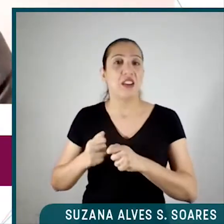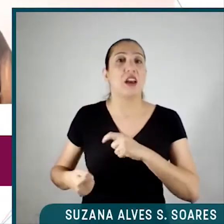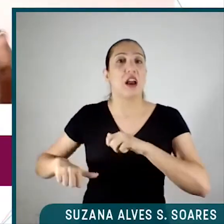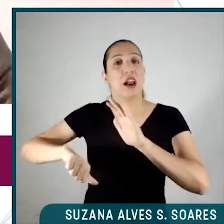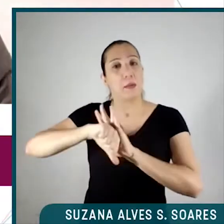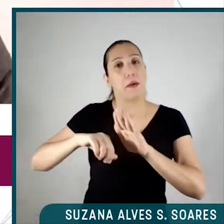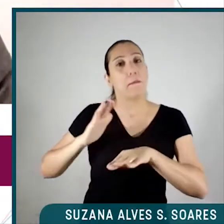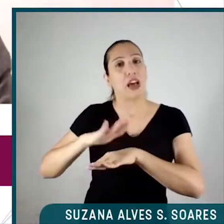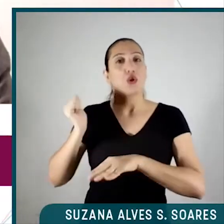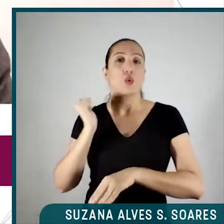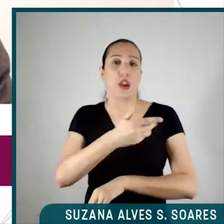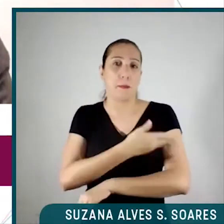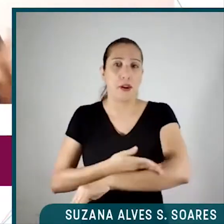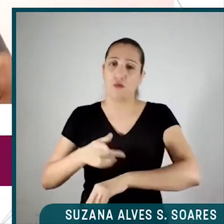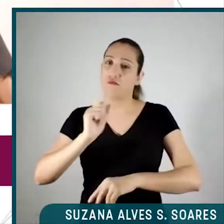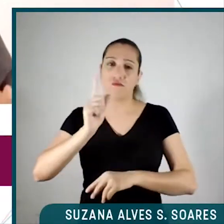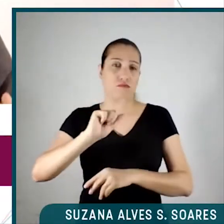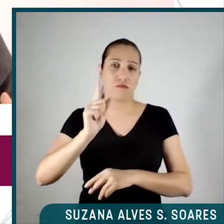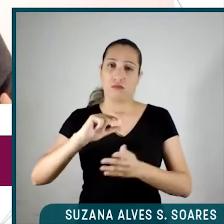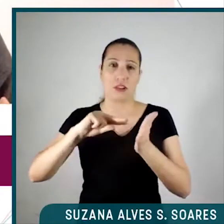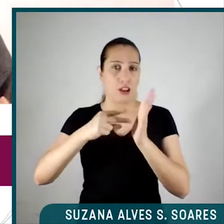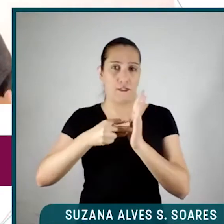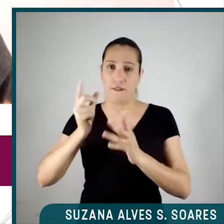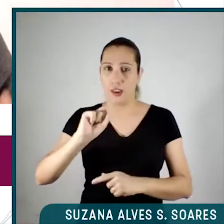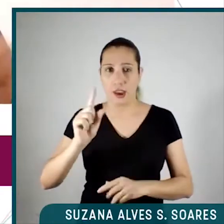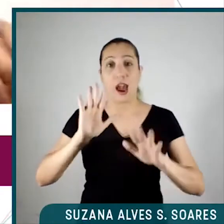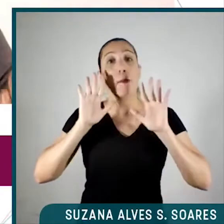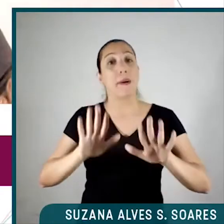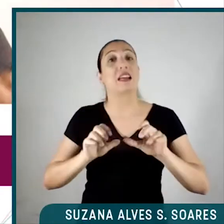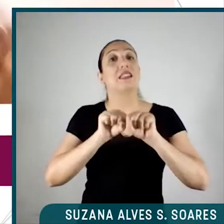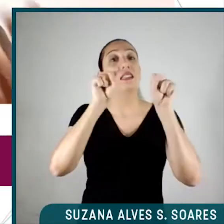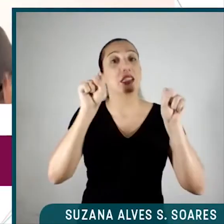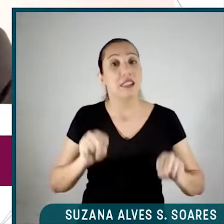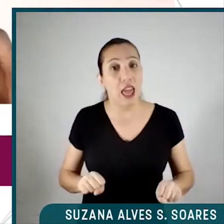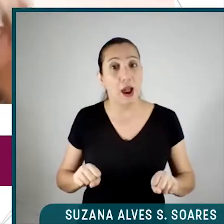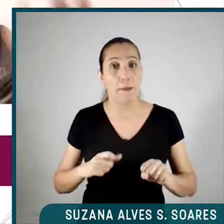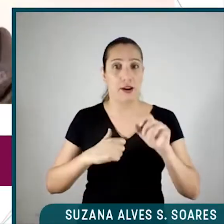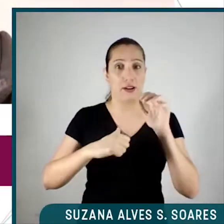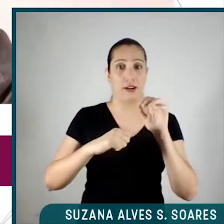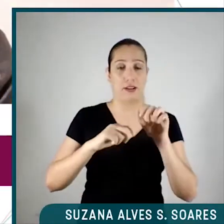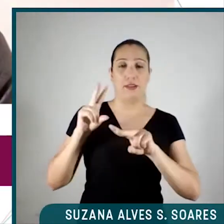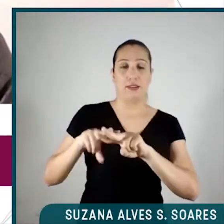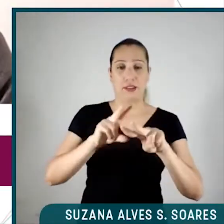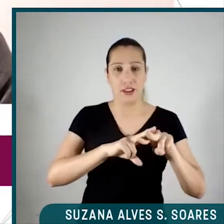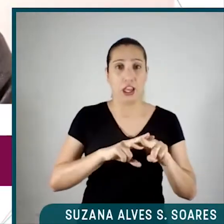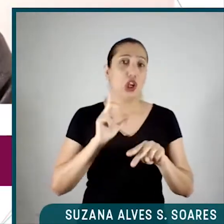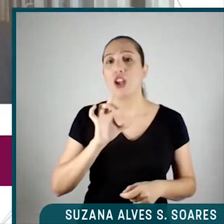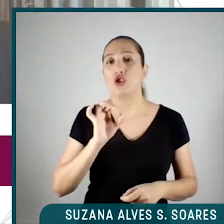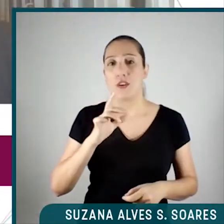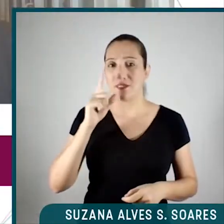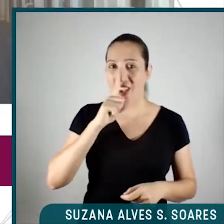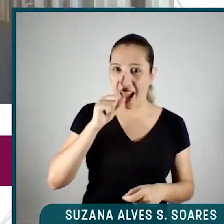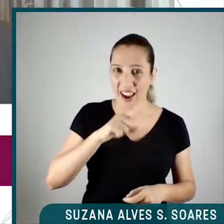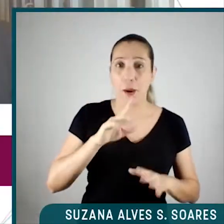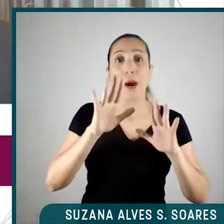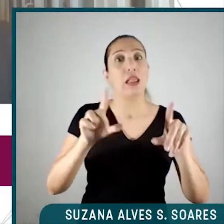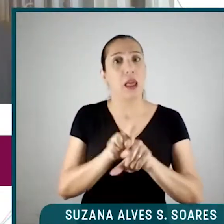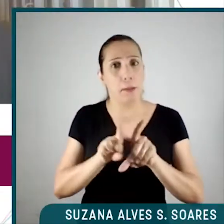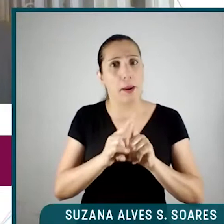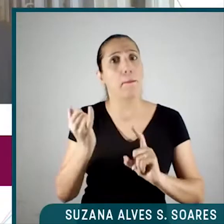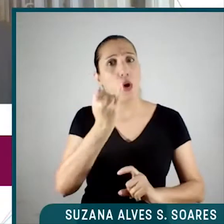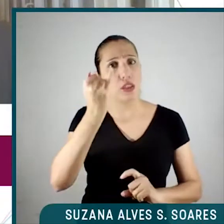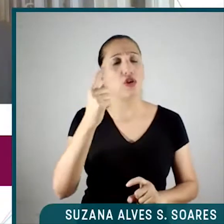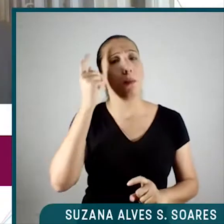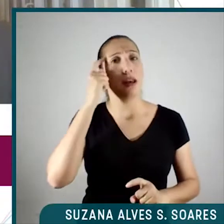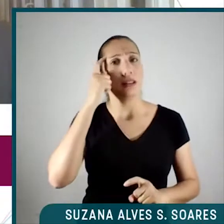Mas o que significa, sim, é que o nosso sistema penitenciário escolheu quem e de que forma ele vai punir. também é importante a gente pensar que